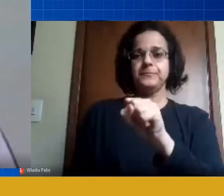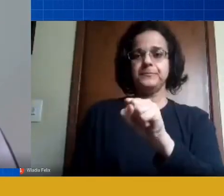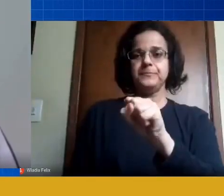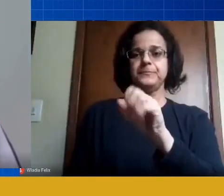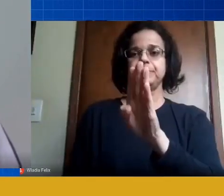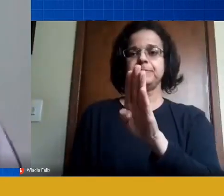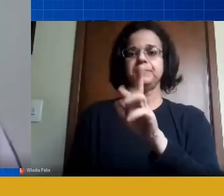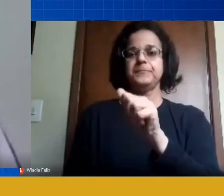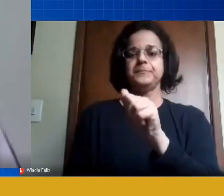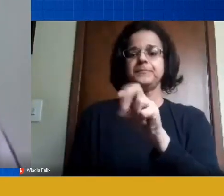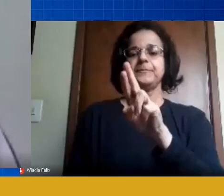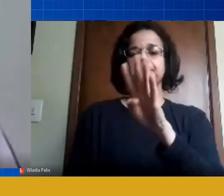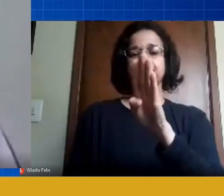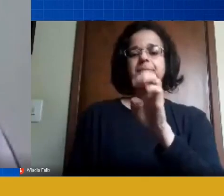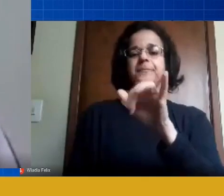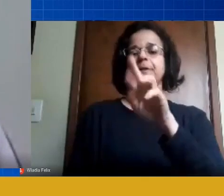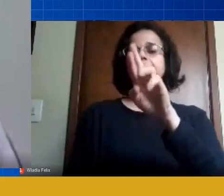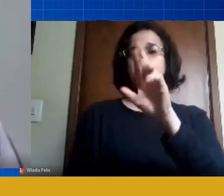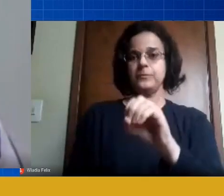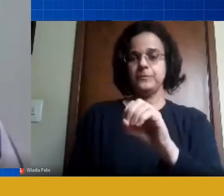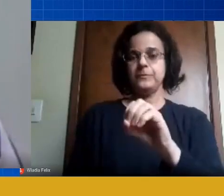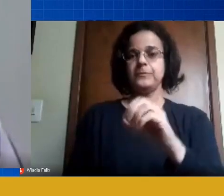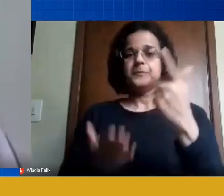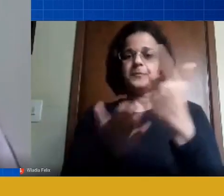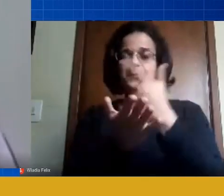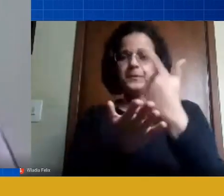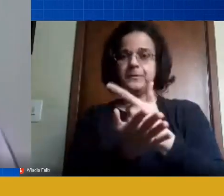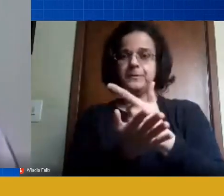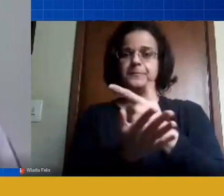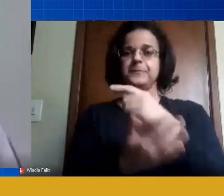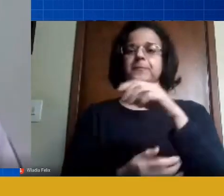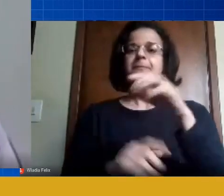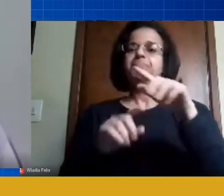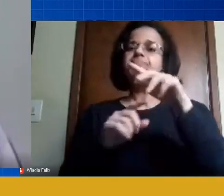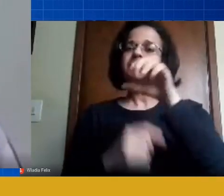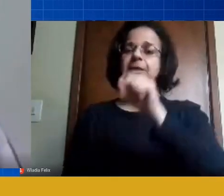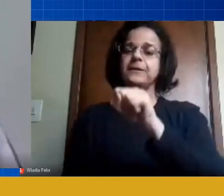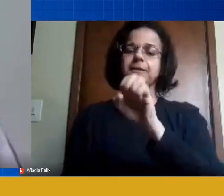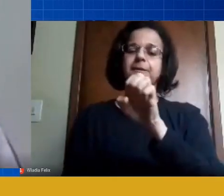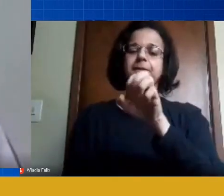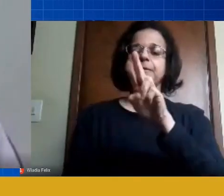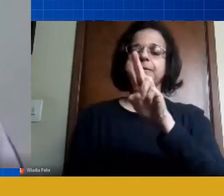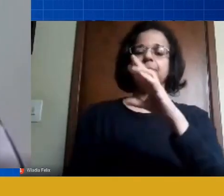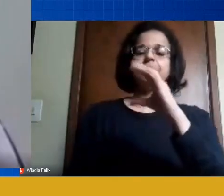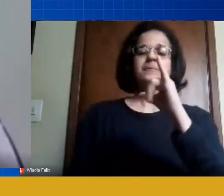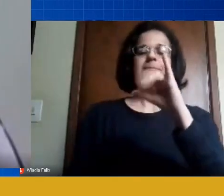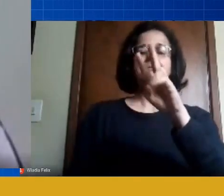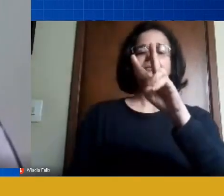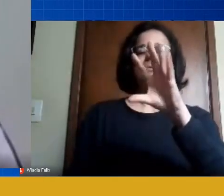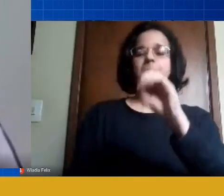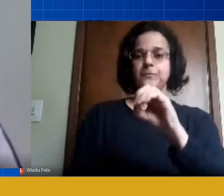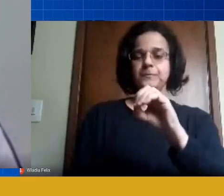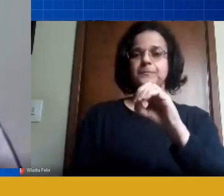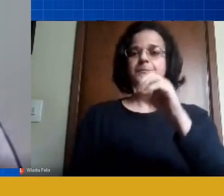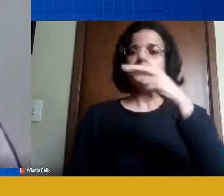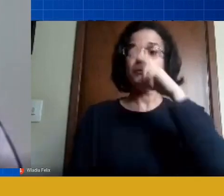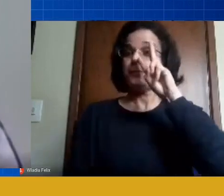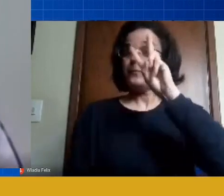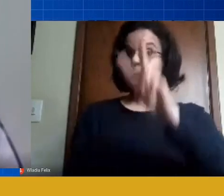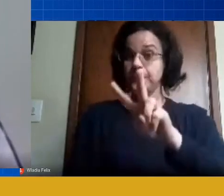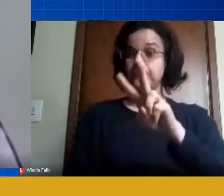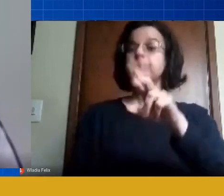é um livro chamado Exercícios do Ver eu sou da área de comunicação também né e ele coloca muito isso que nós temos na sociedade